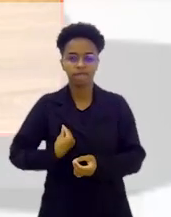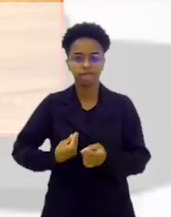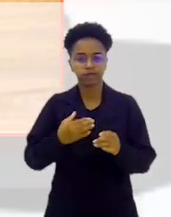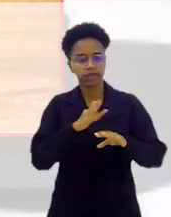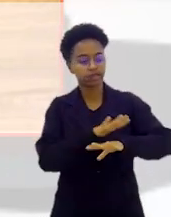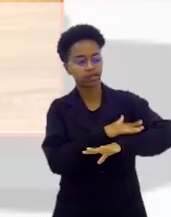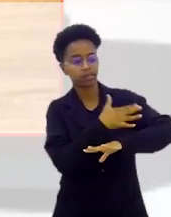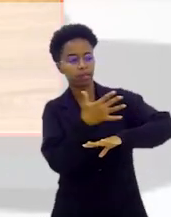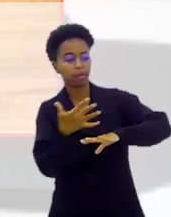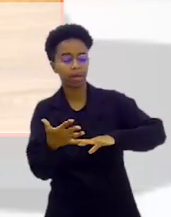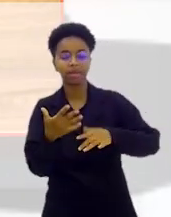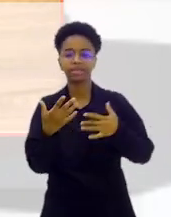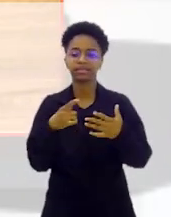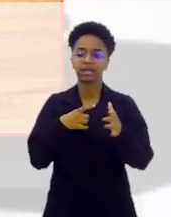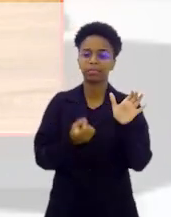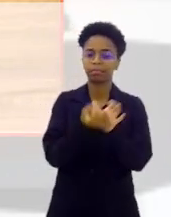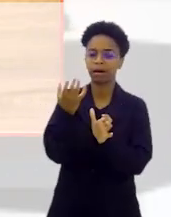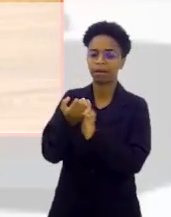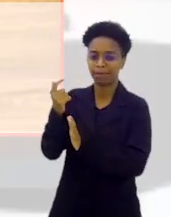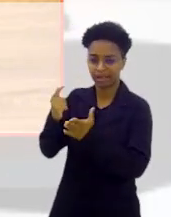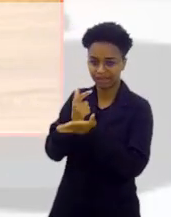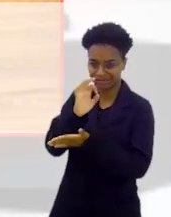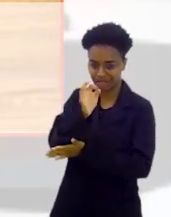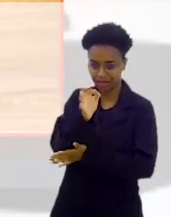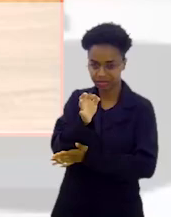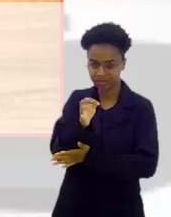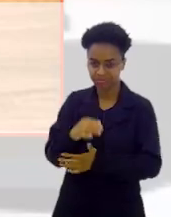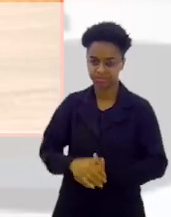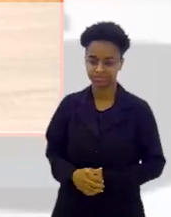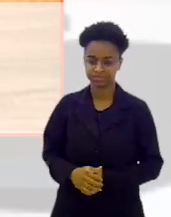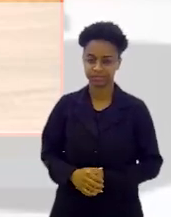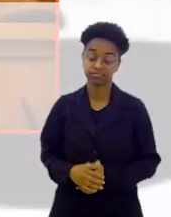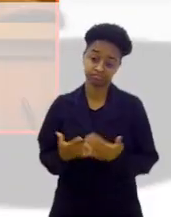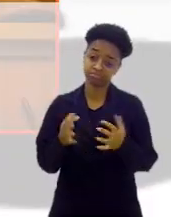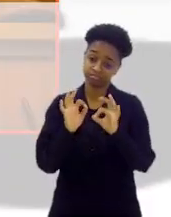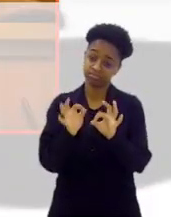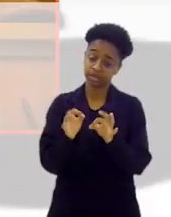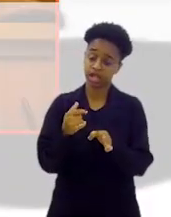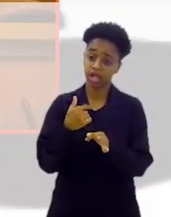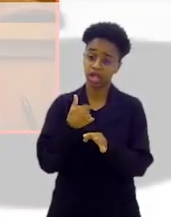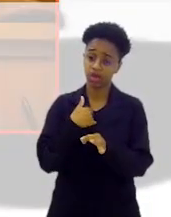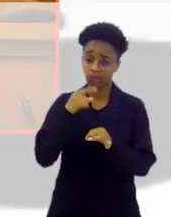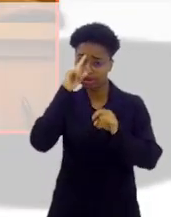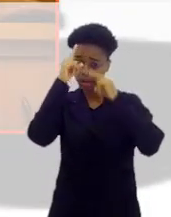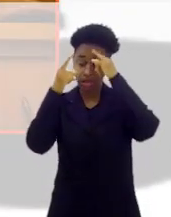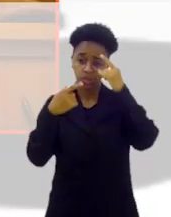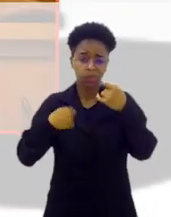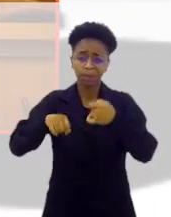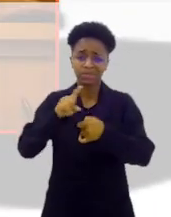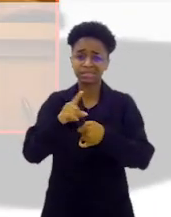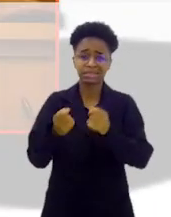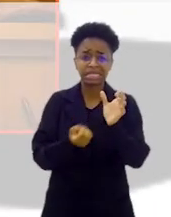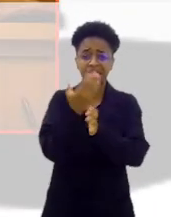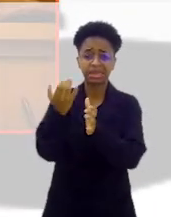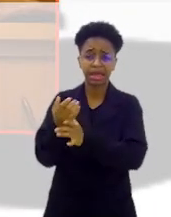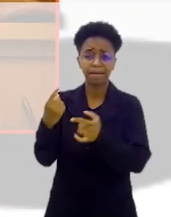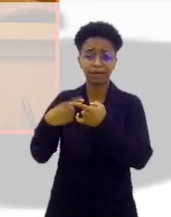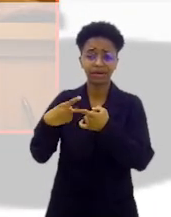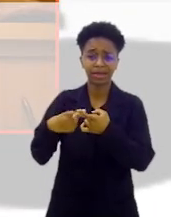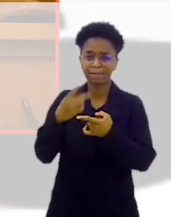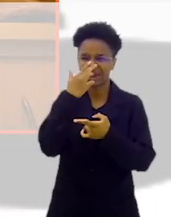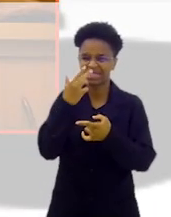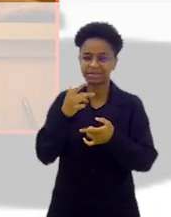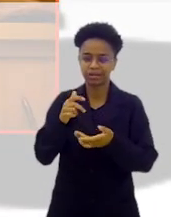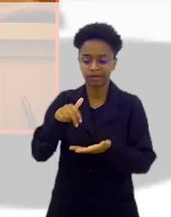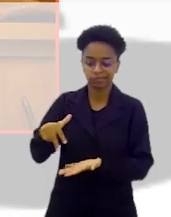vida passar e dali saem várias produções literárias. É isso? É de onde eu tiro. Eu não preciso criar personagens. Eles